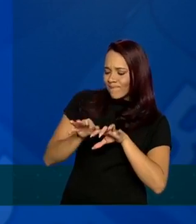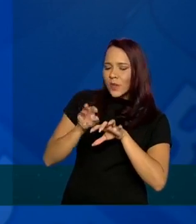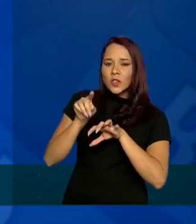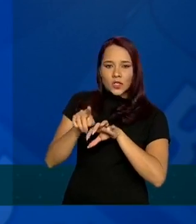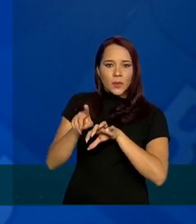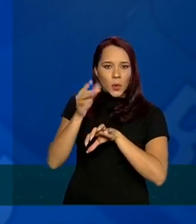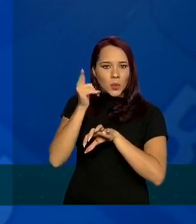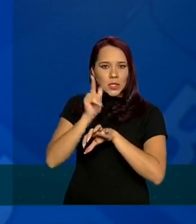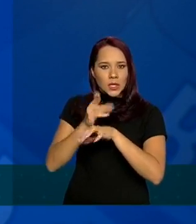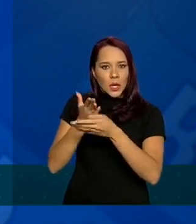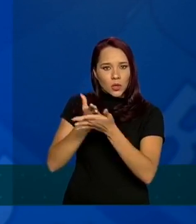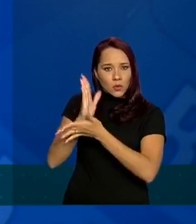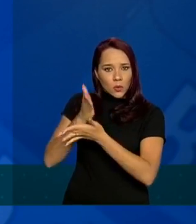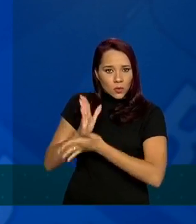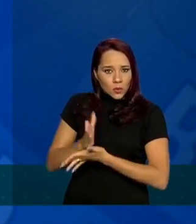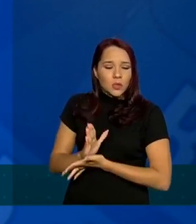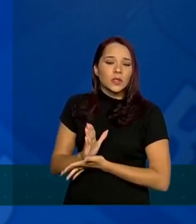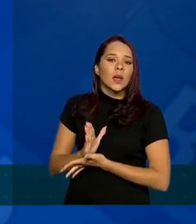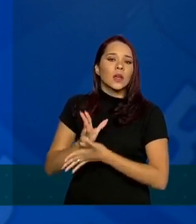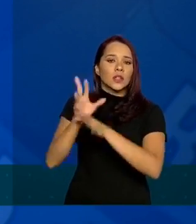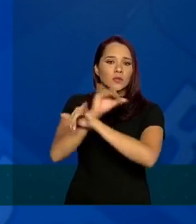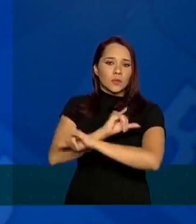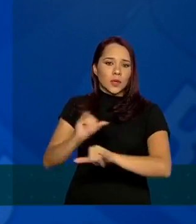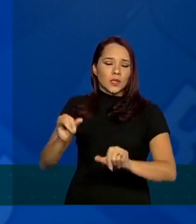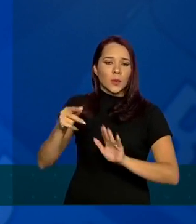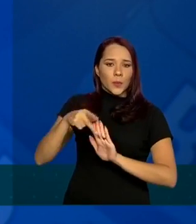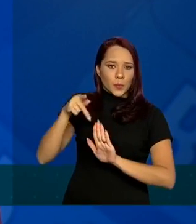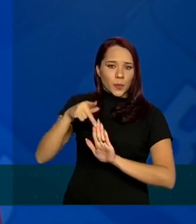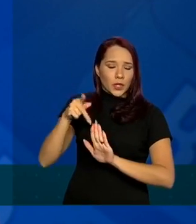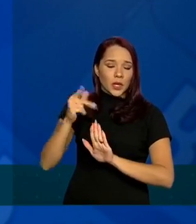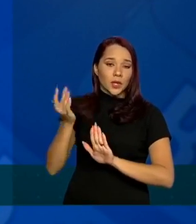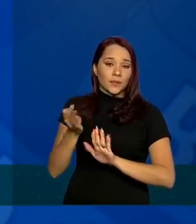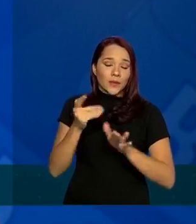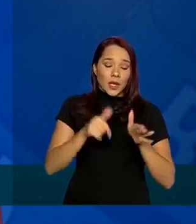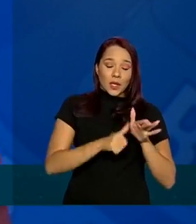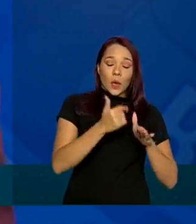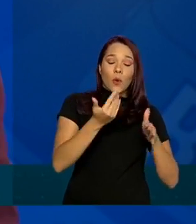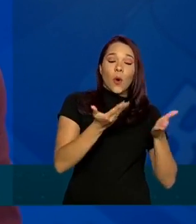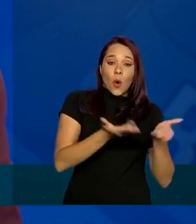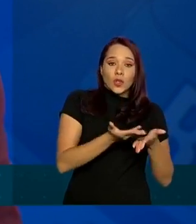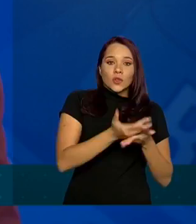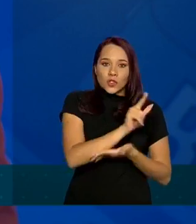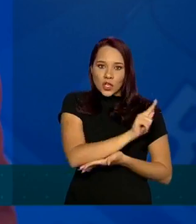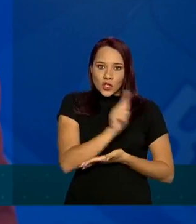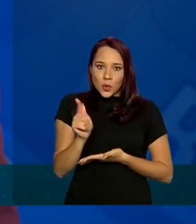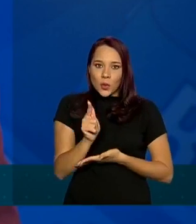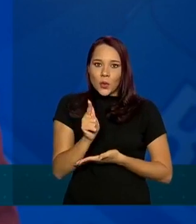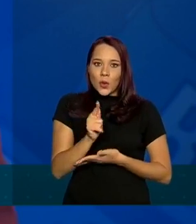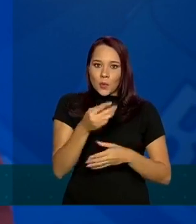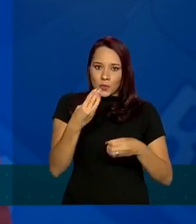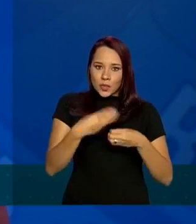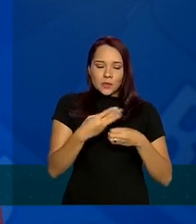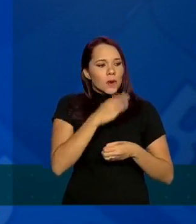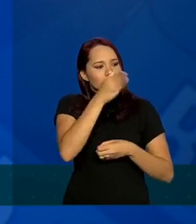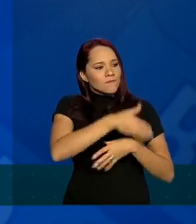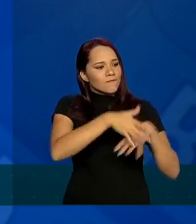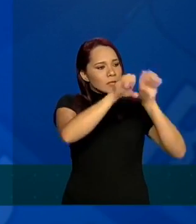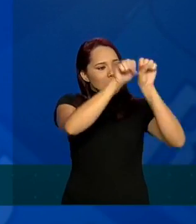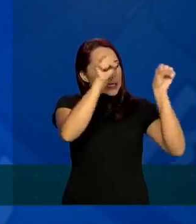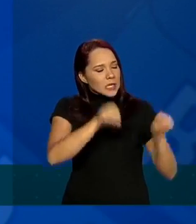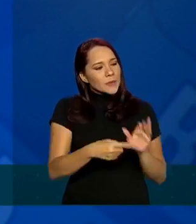fazer autorização de publicação de portaria então a etapa do fluxo é o gestor municipal vai ao sistema